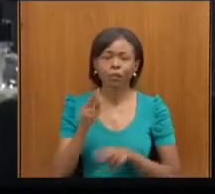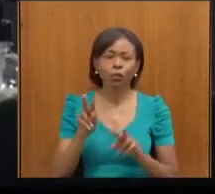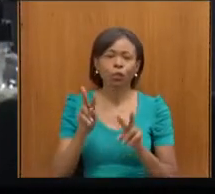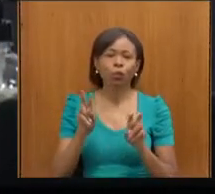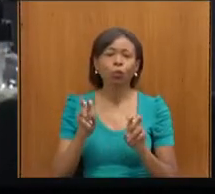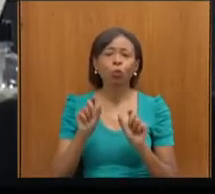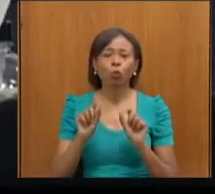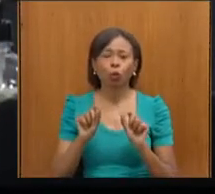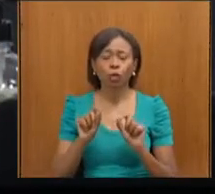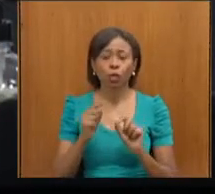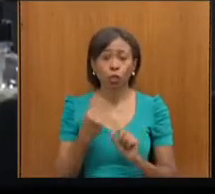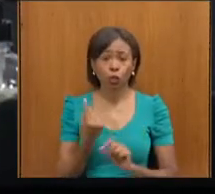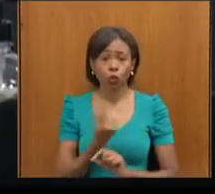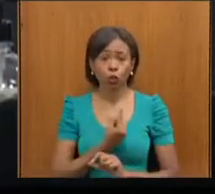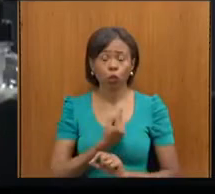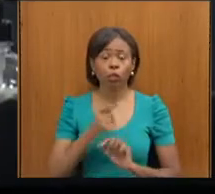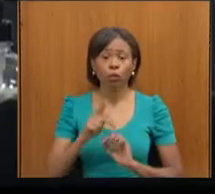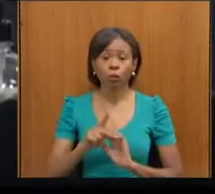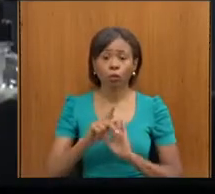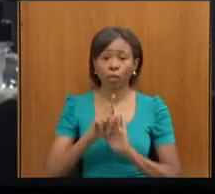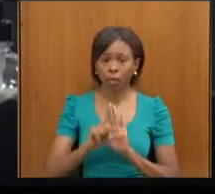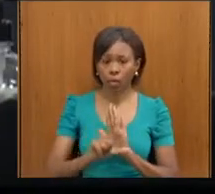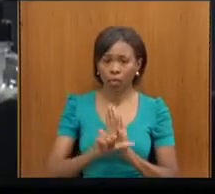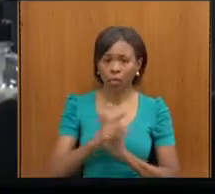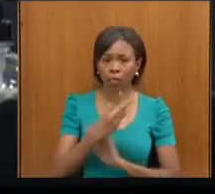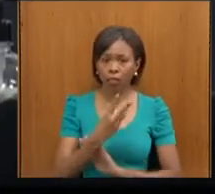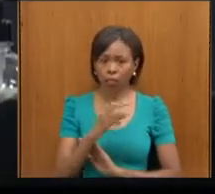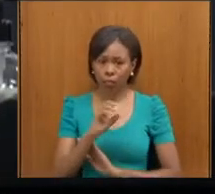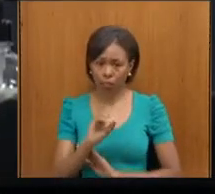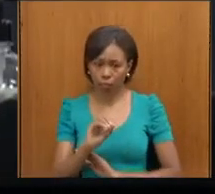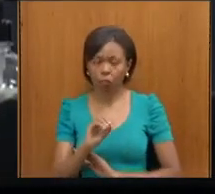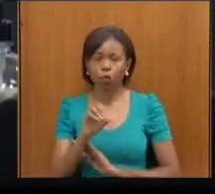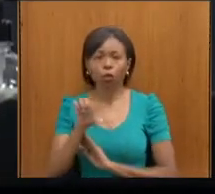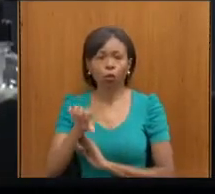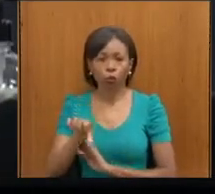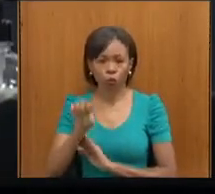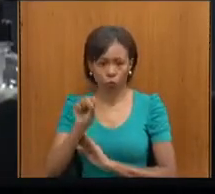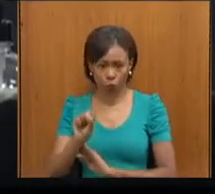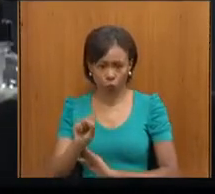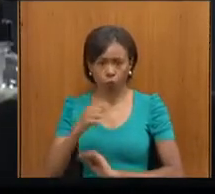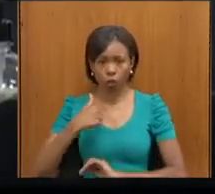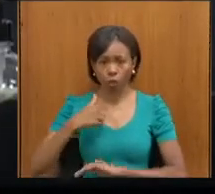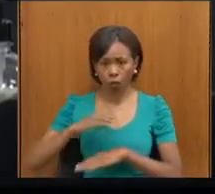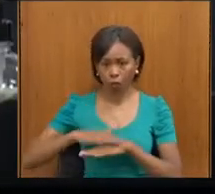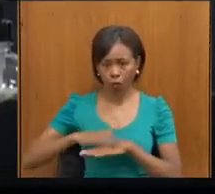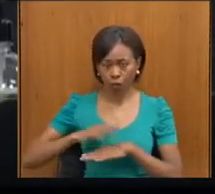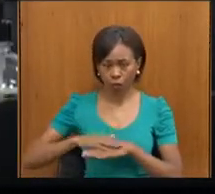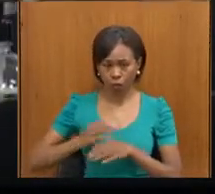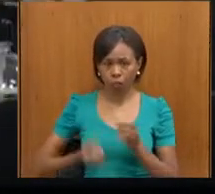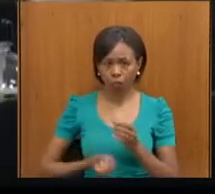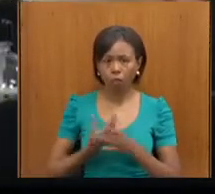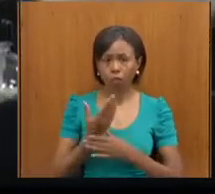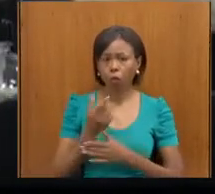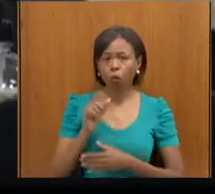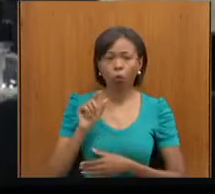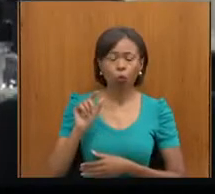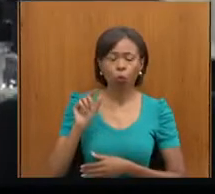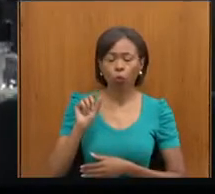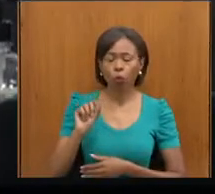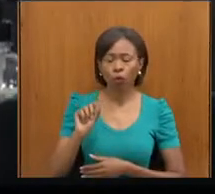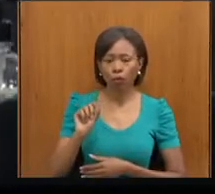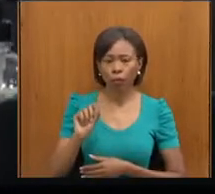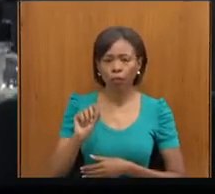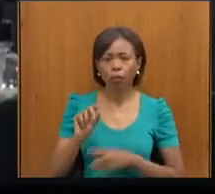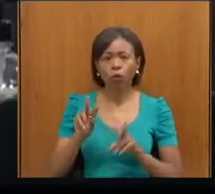aqui, apresentamos um PL, o 3098, de minha autoria, que dispõe sobre o direito das gestantes e